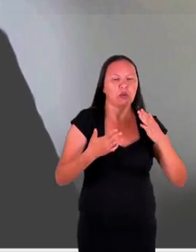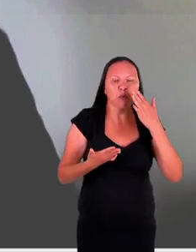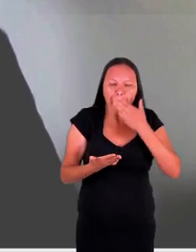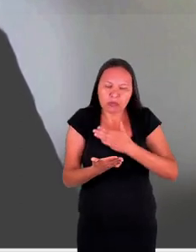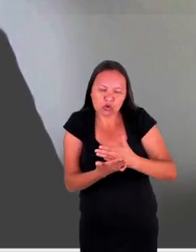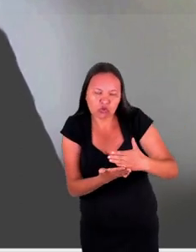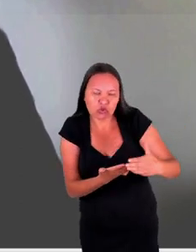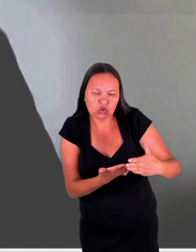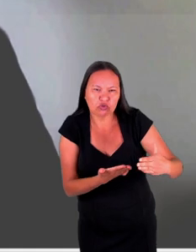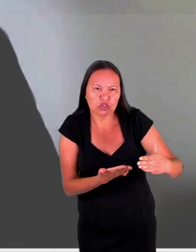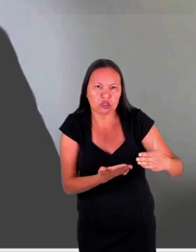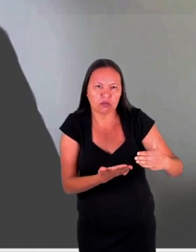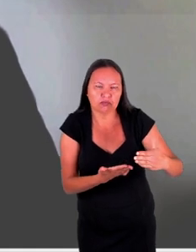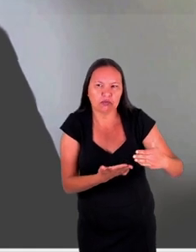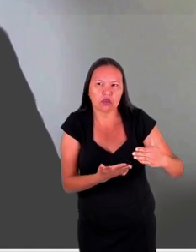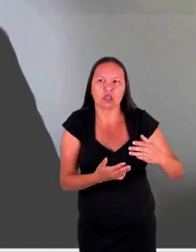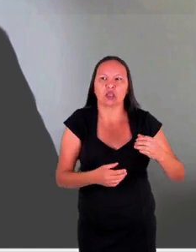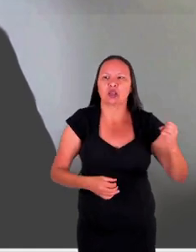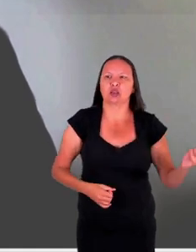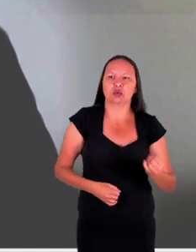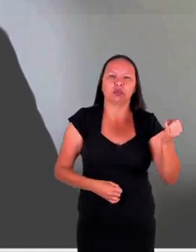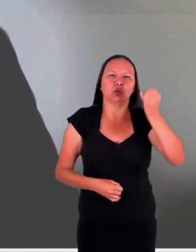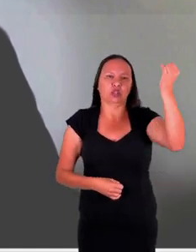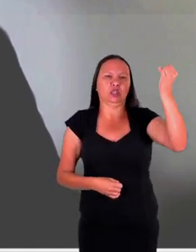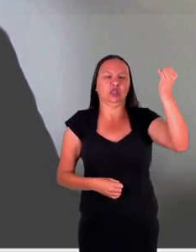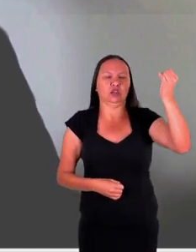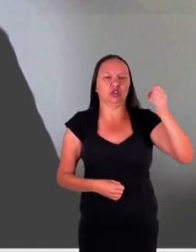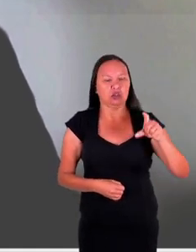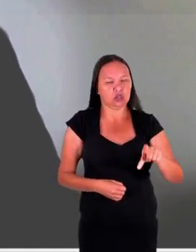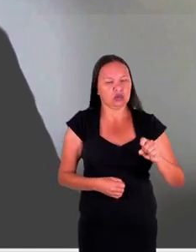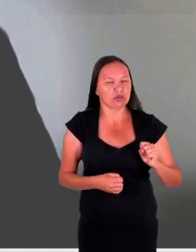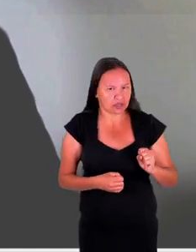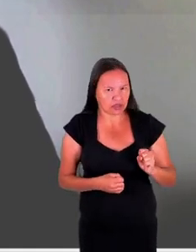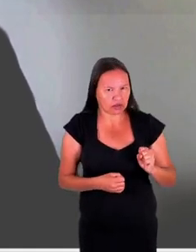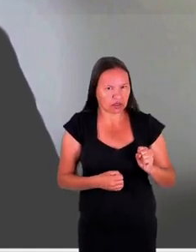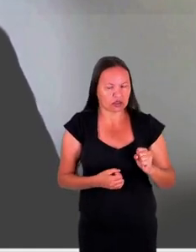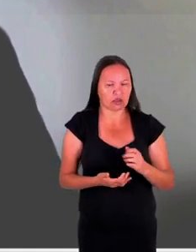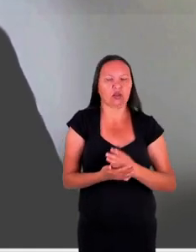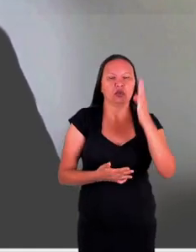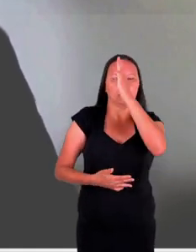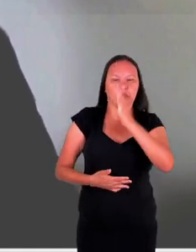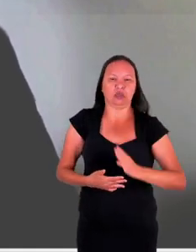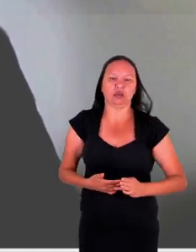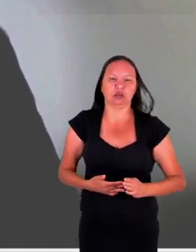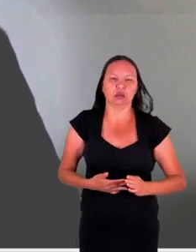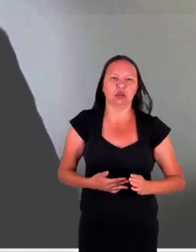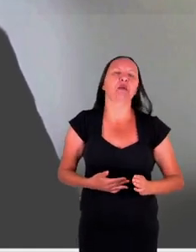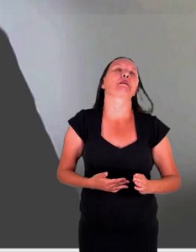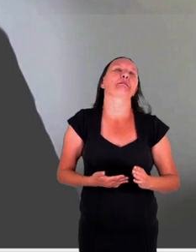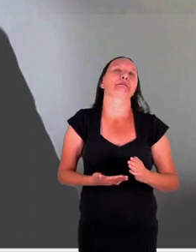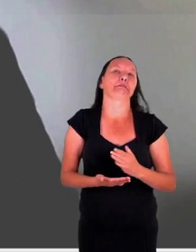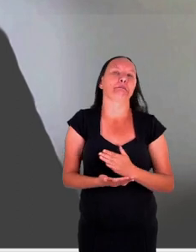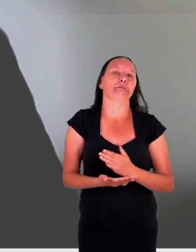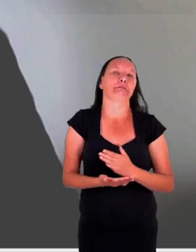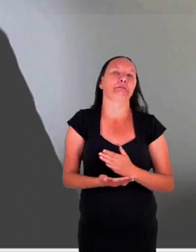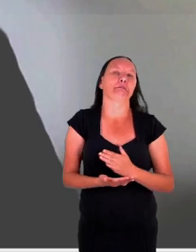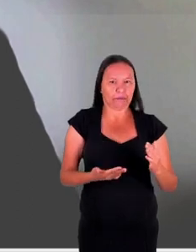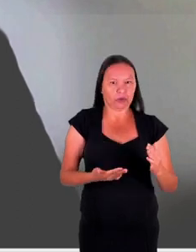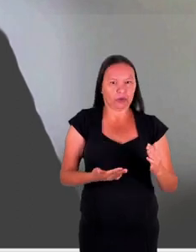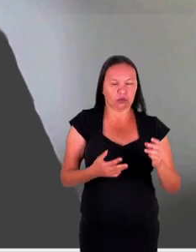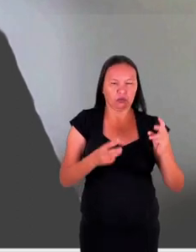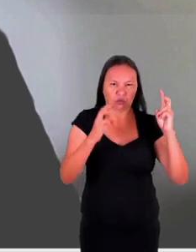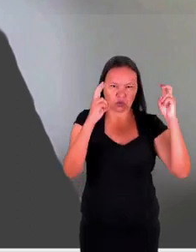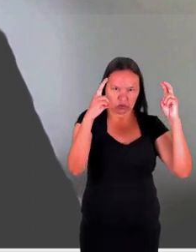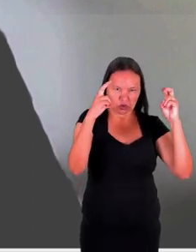vista normativo, é importante destacar que o Estado brasileiro, embora ele não apresente propriamente um contexto